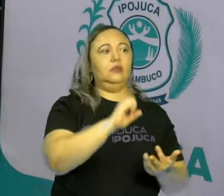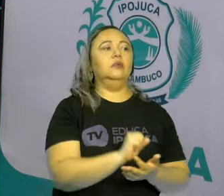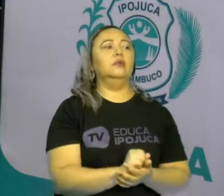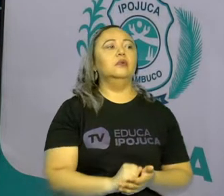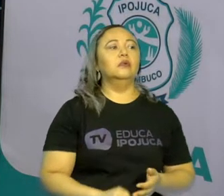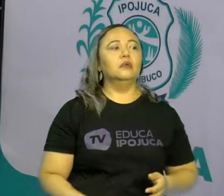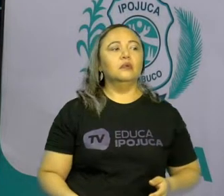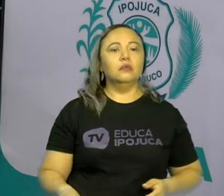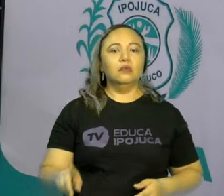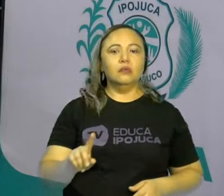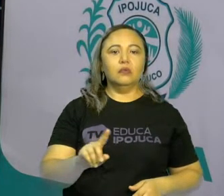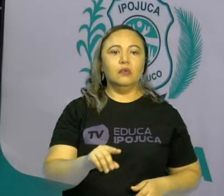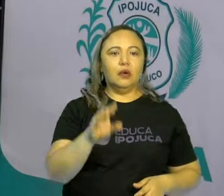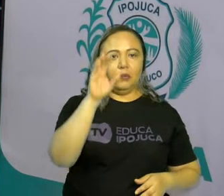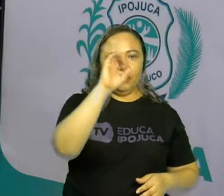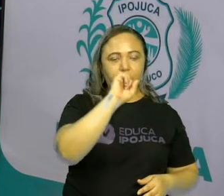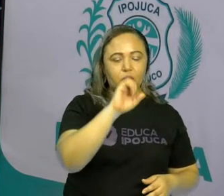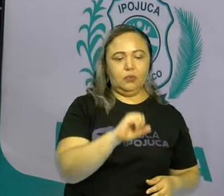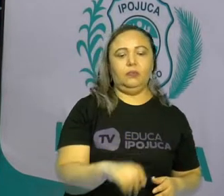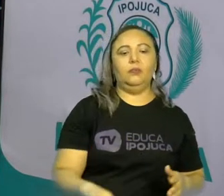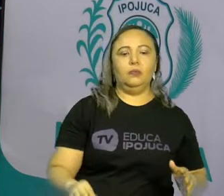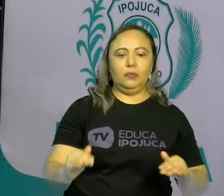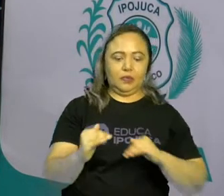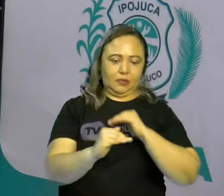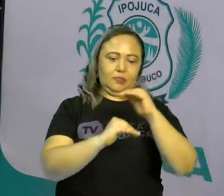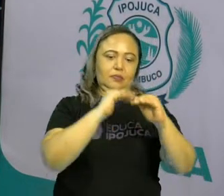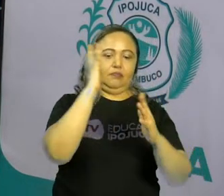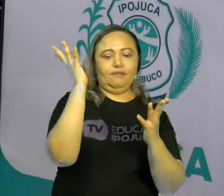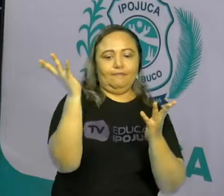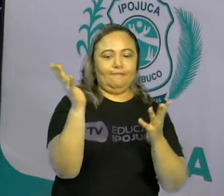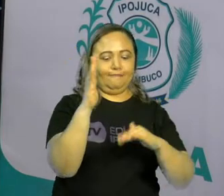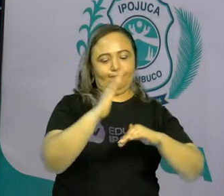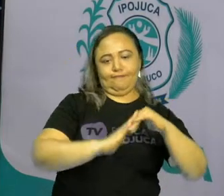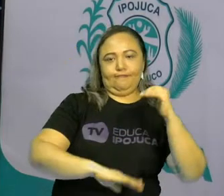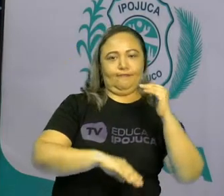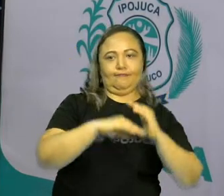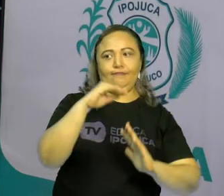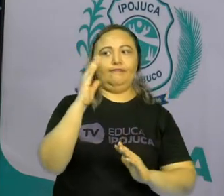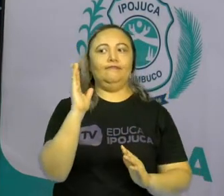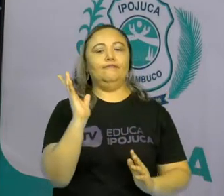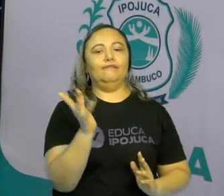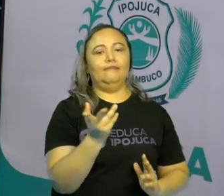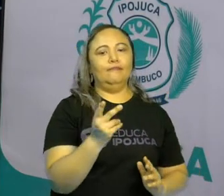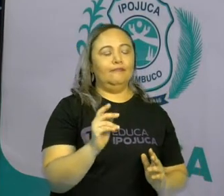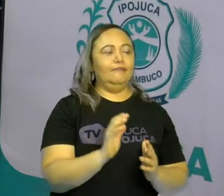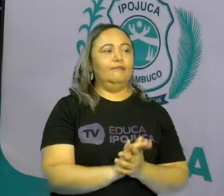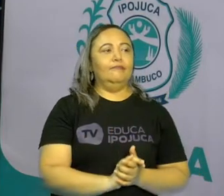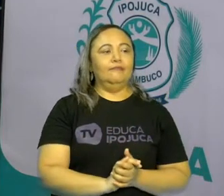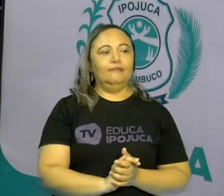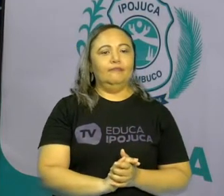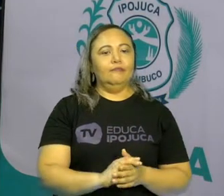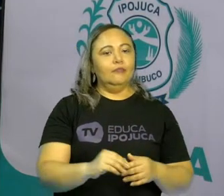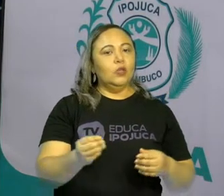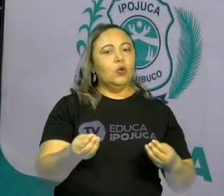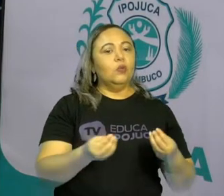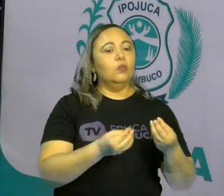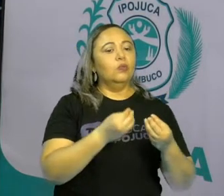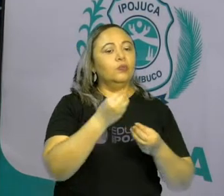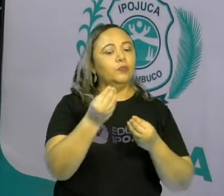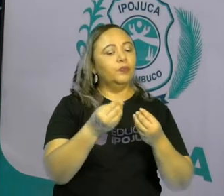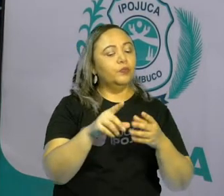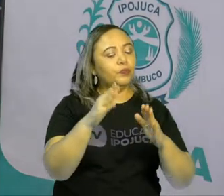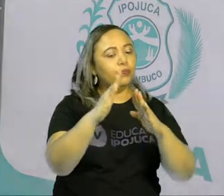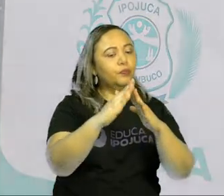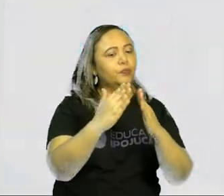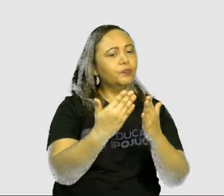E vai aprimorar, na prática, esses valores. Então, vamos lá. Comunidade escolar,